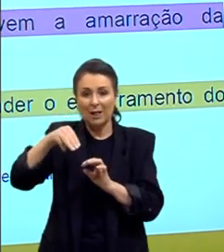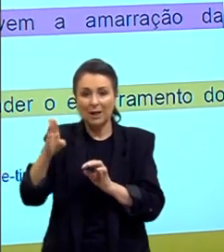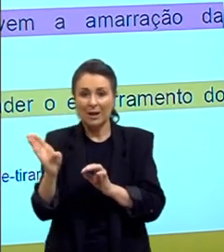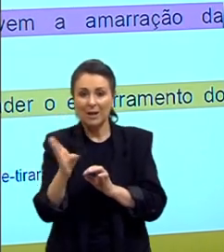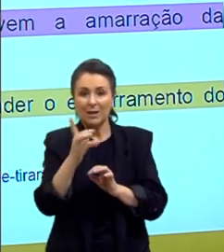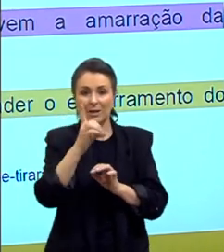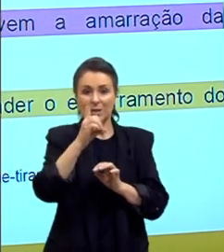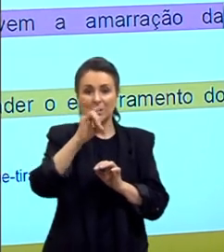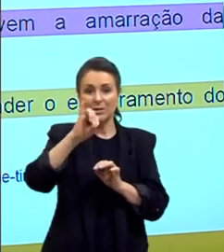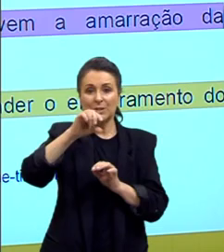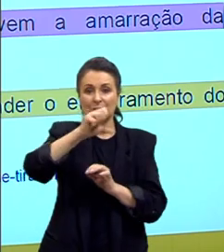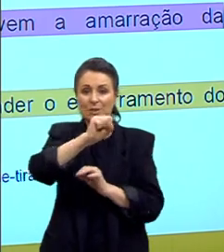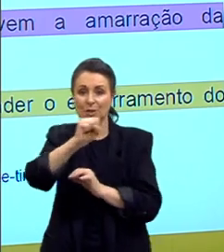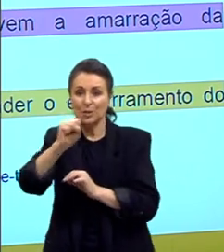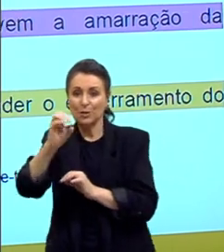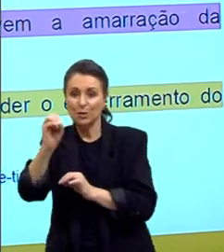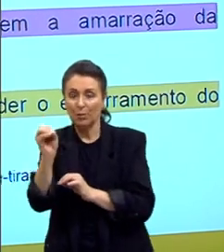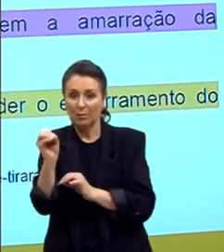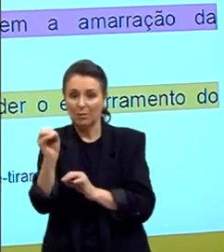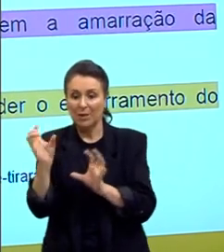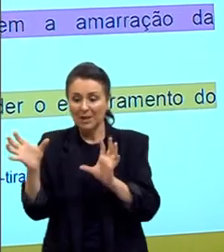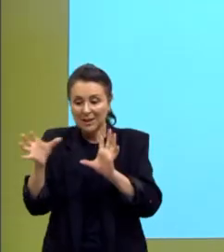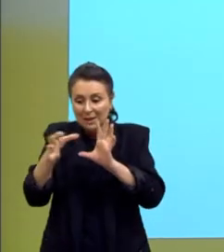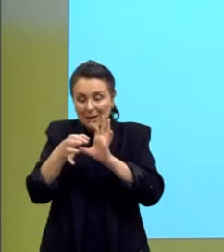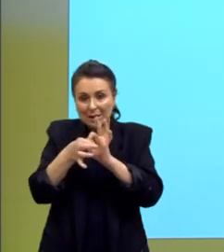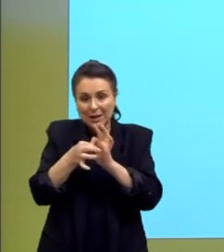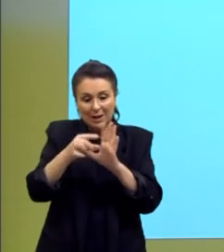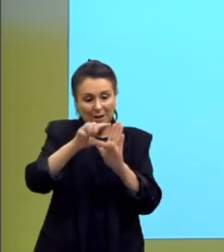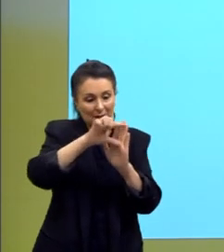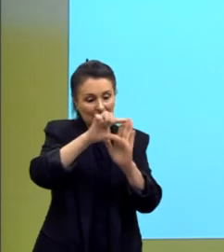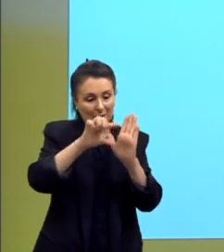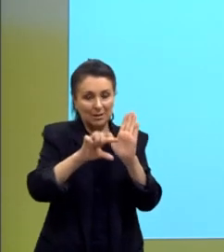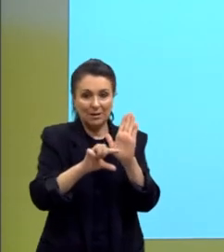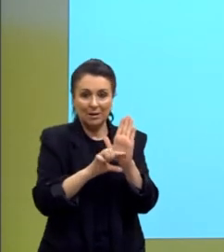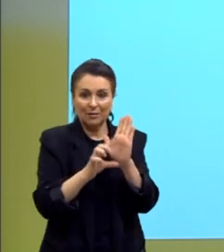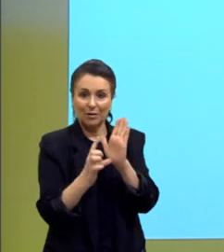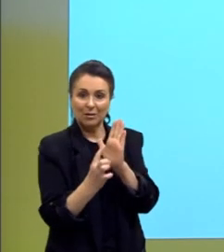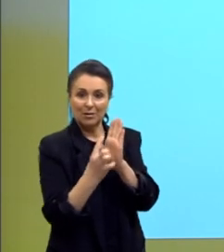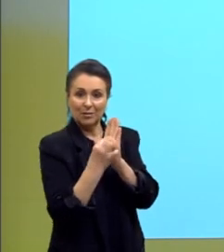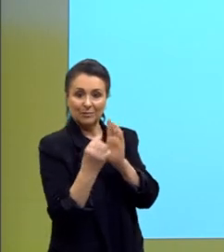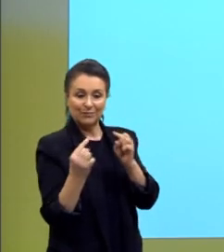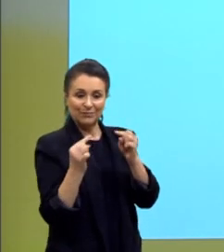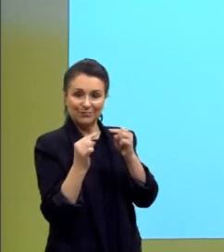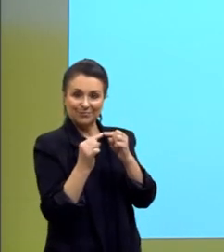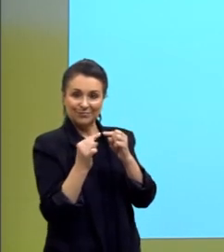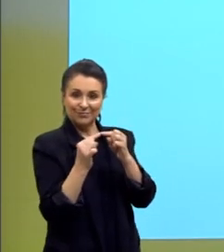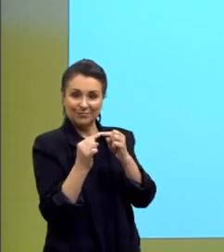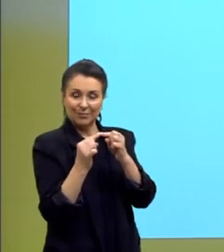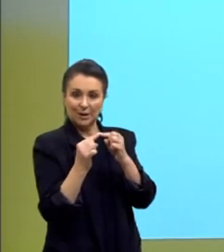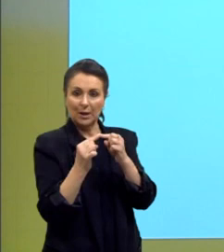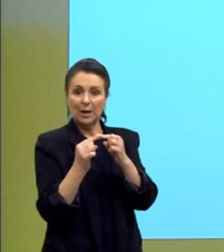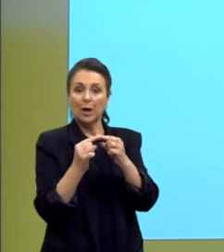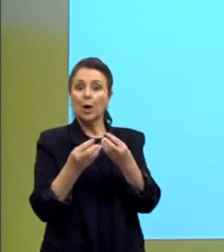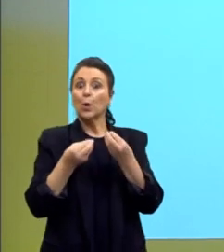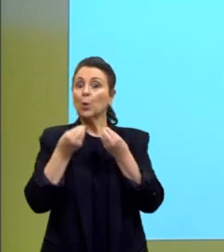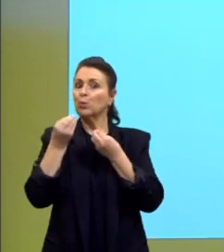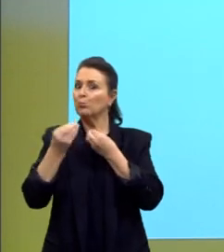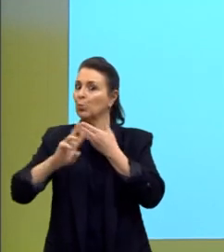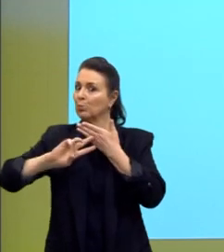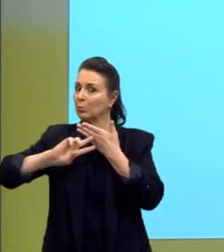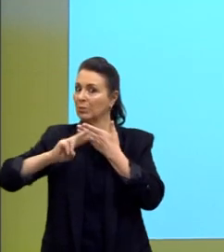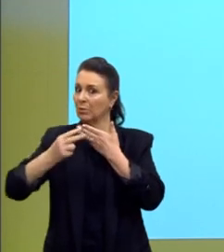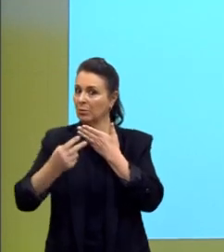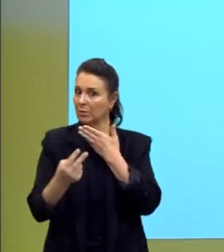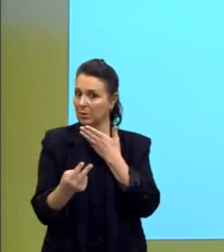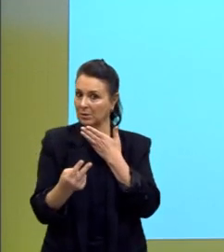a ideia do parágrafo anterior. E depois, como consequência, aqui no finalzinho, no último